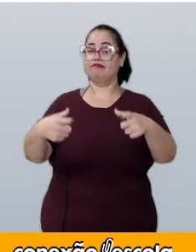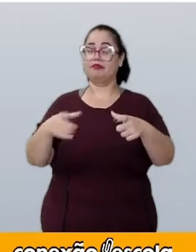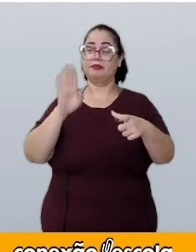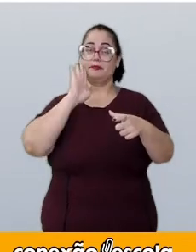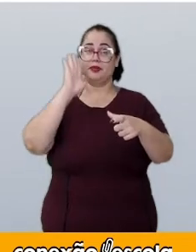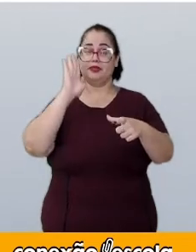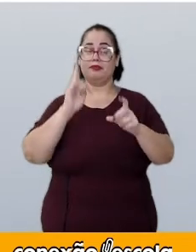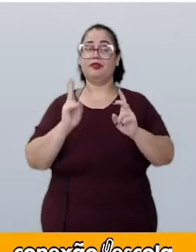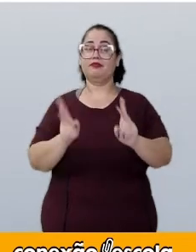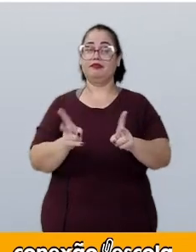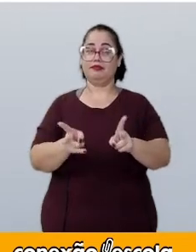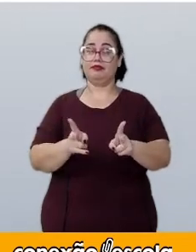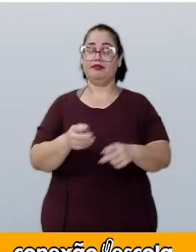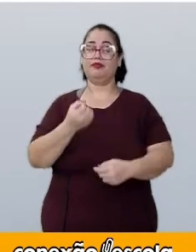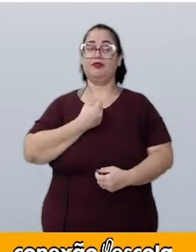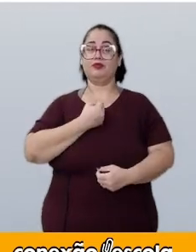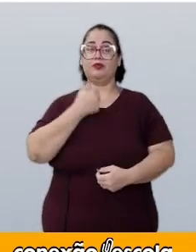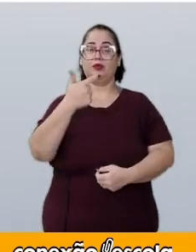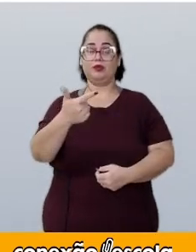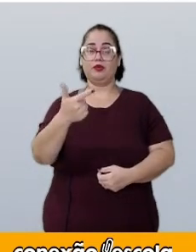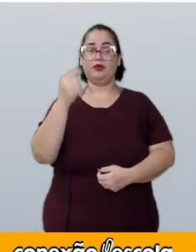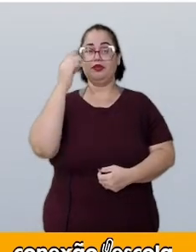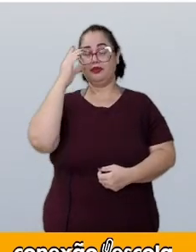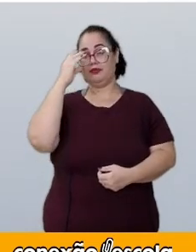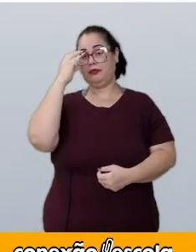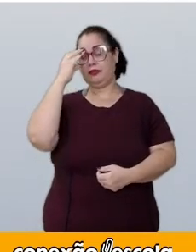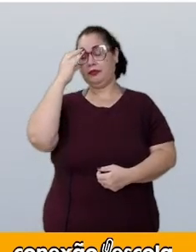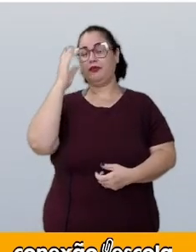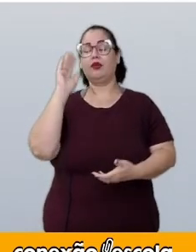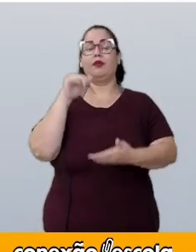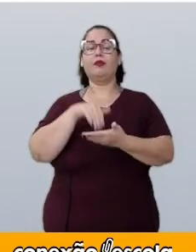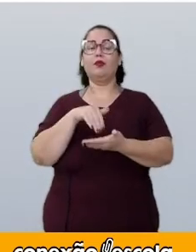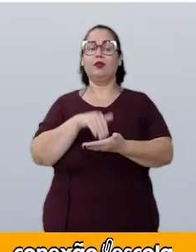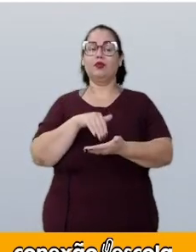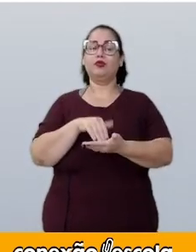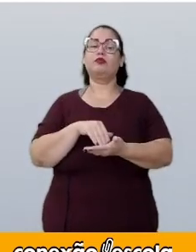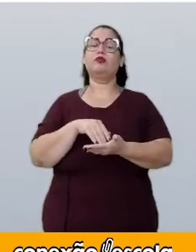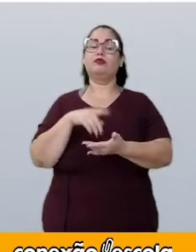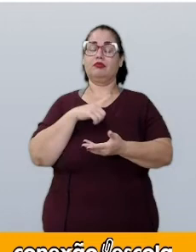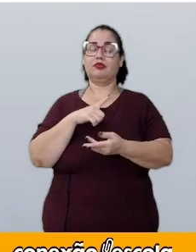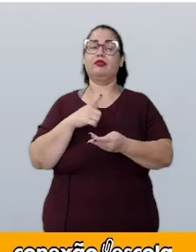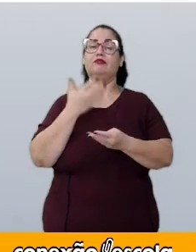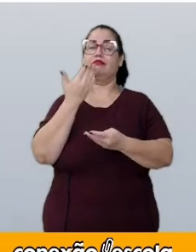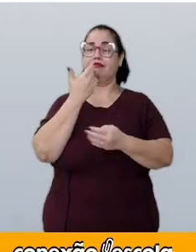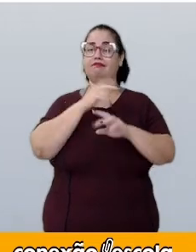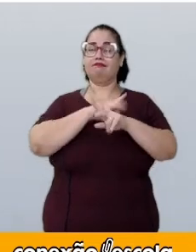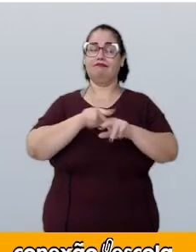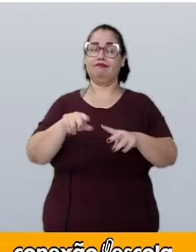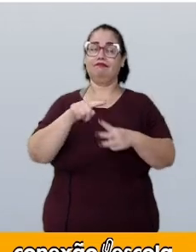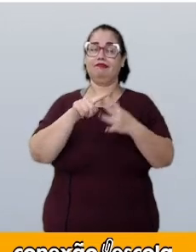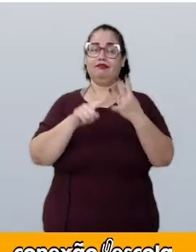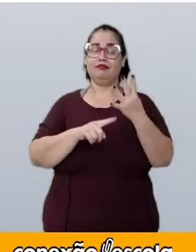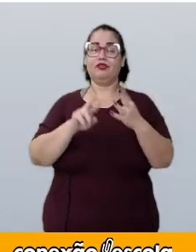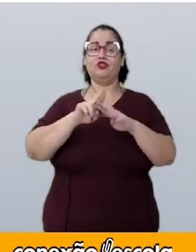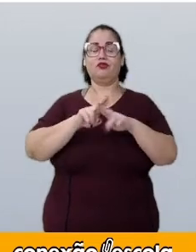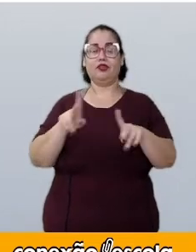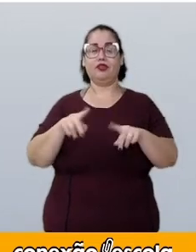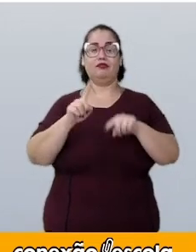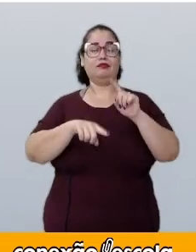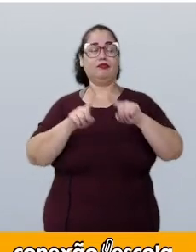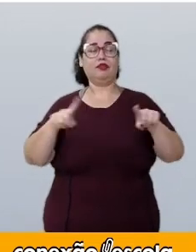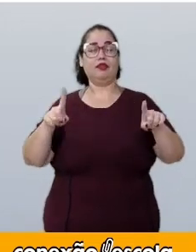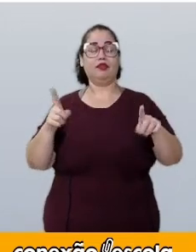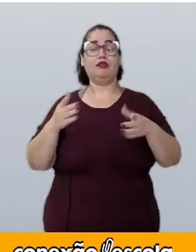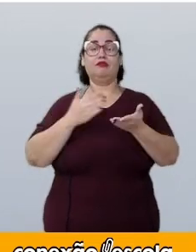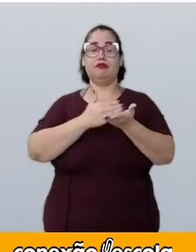prato principal número 2. E por último, quatro menus diferentes, variando a